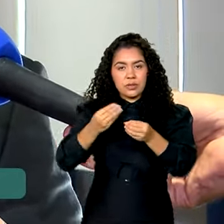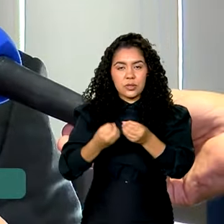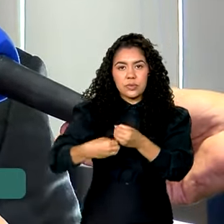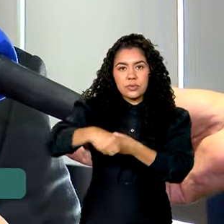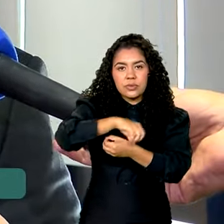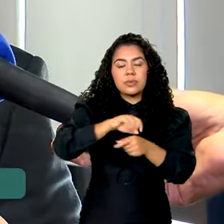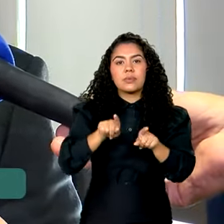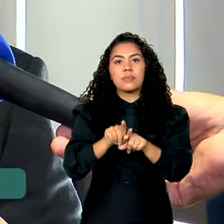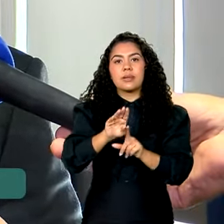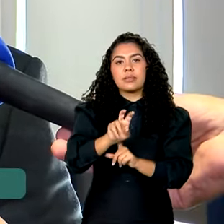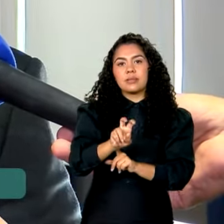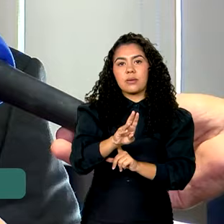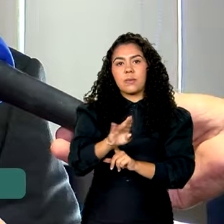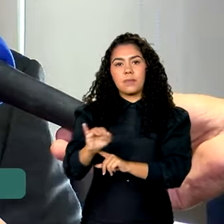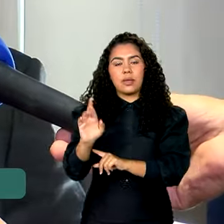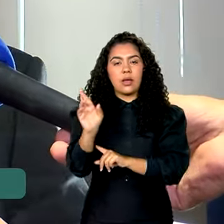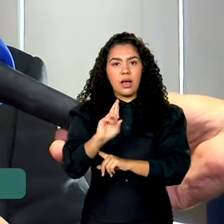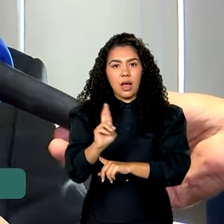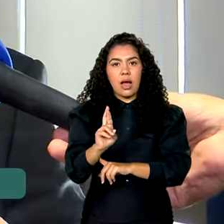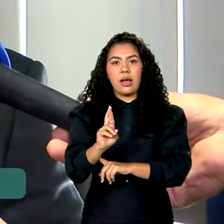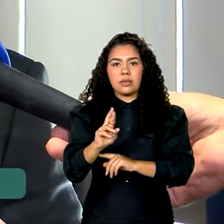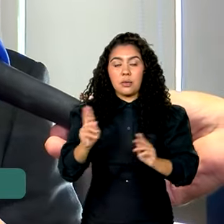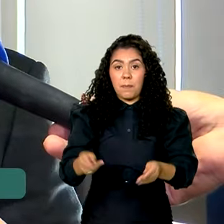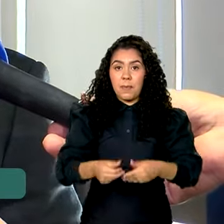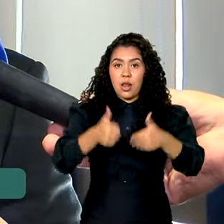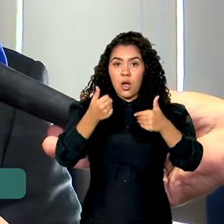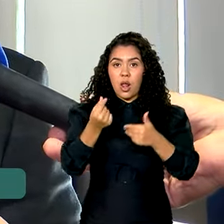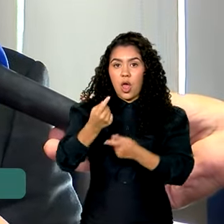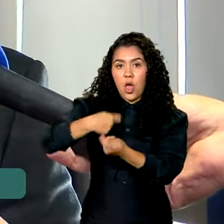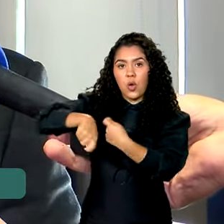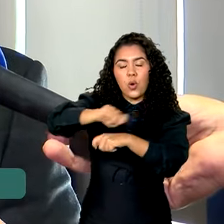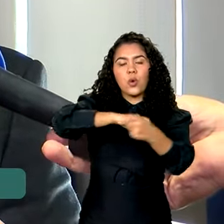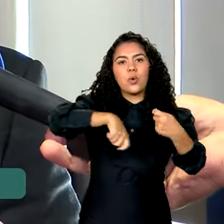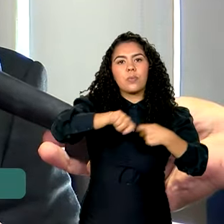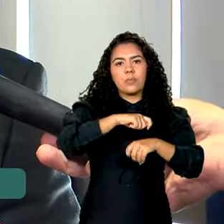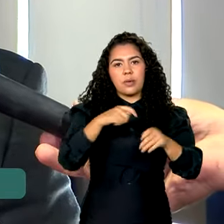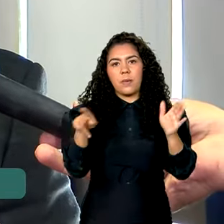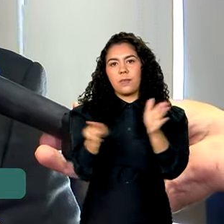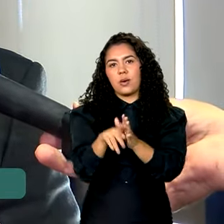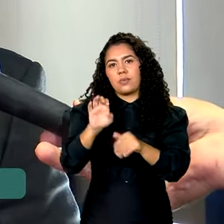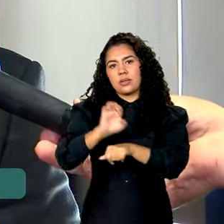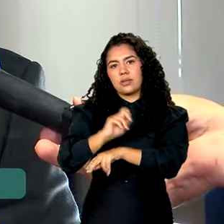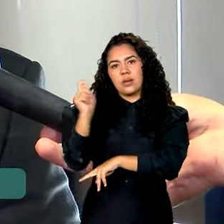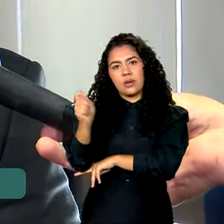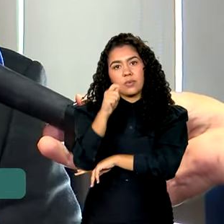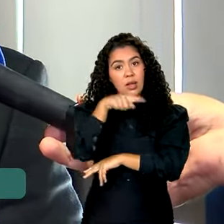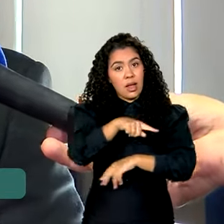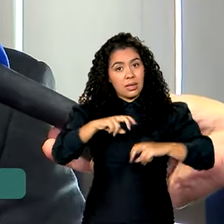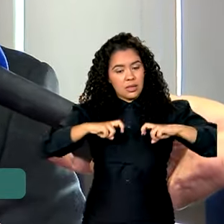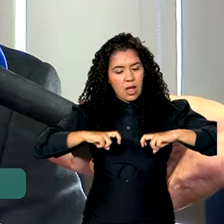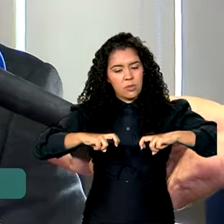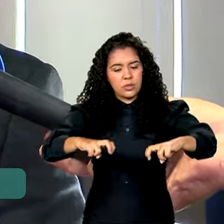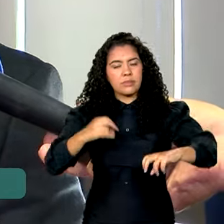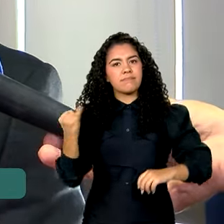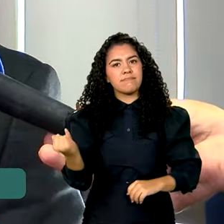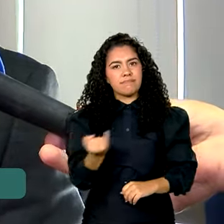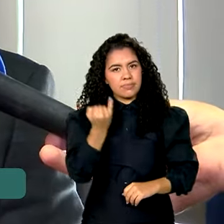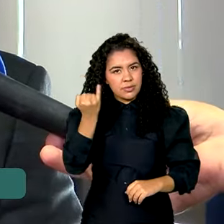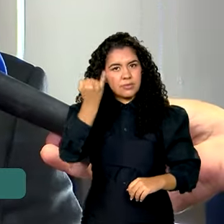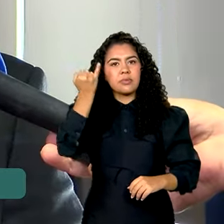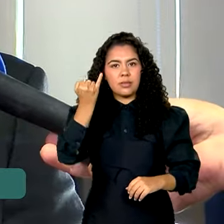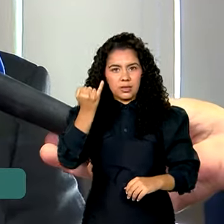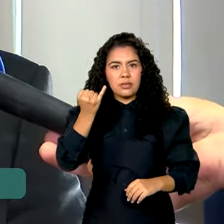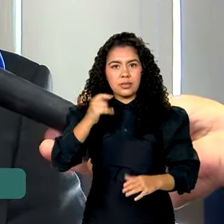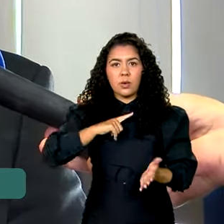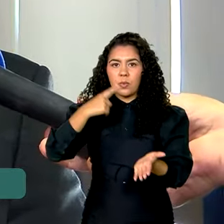na economia do estado do Rio Grande Sul. Portanto, eu considero que foi uma audiência muito importante e um gesto muito importante por parte do governo